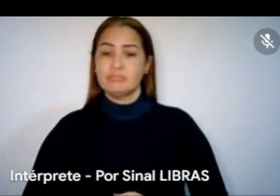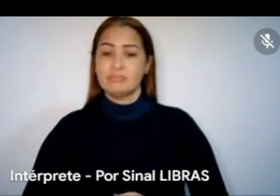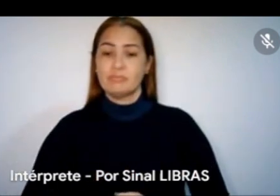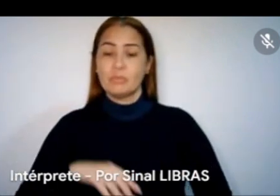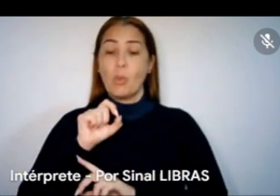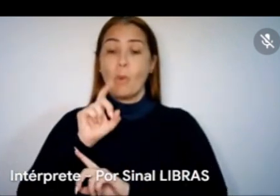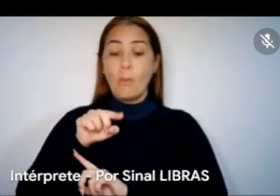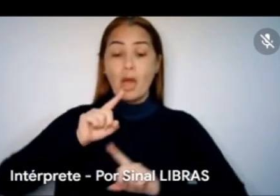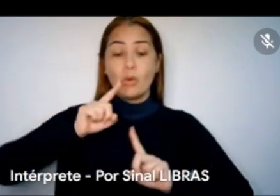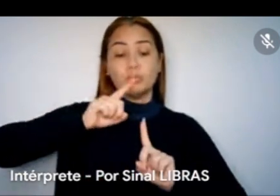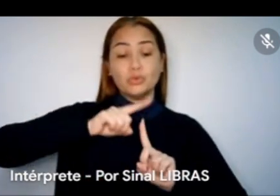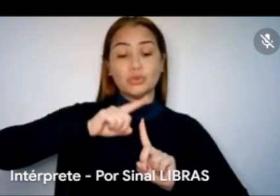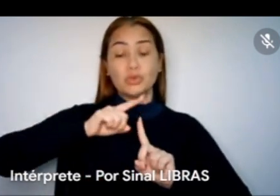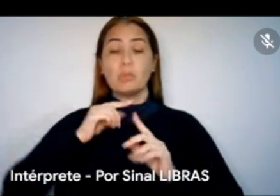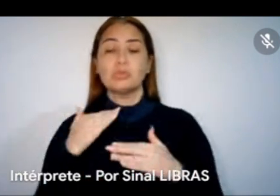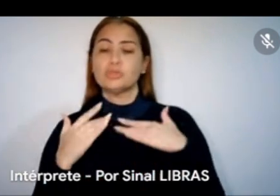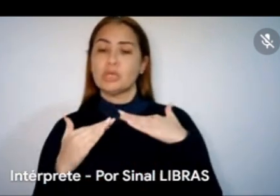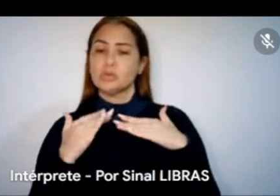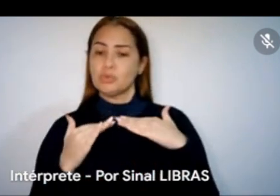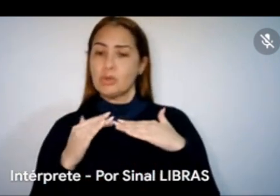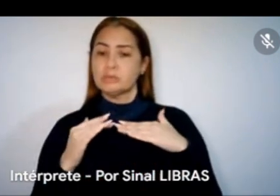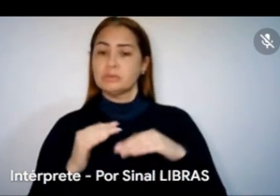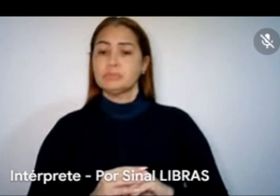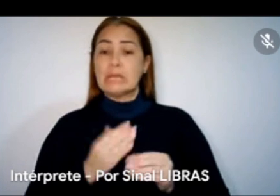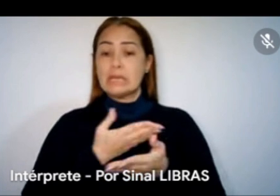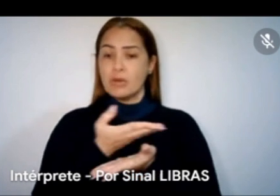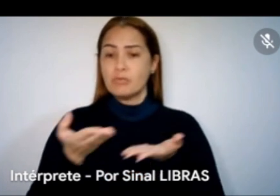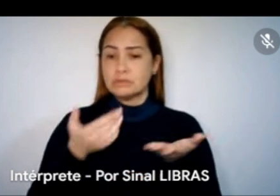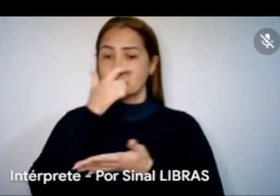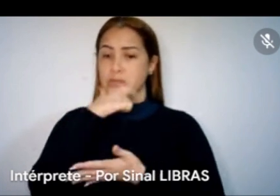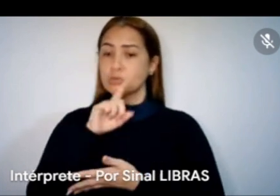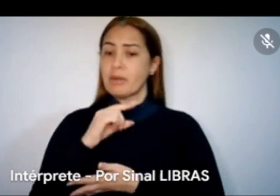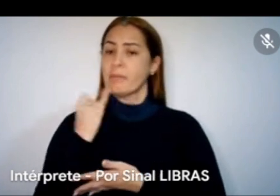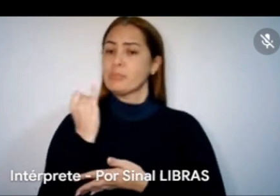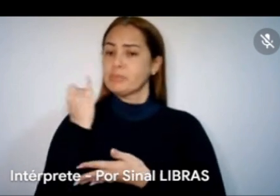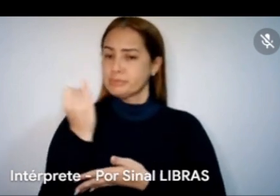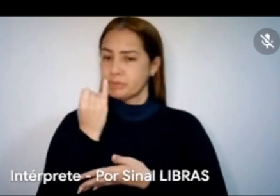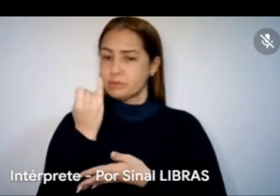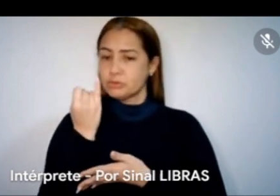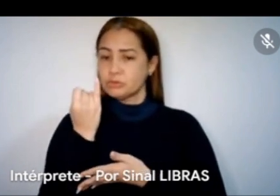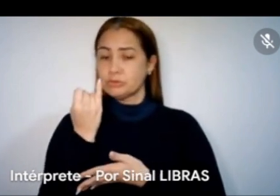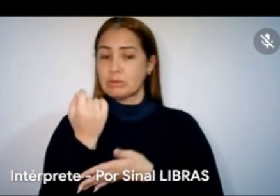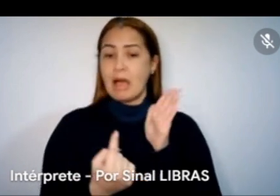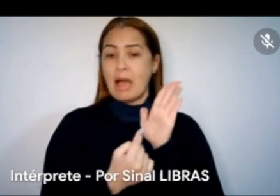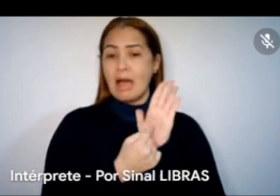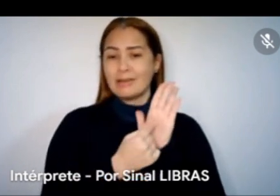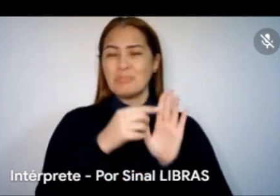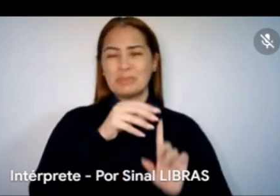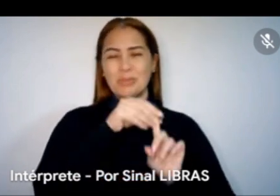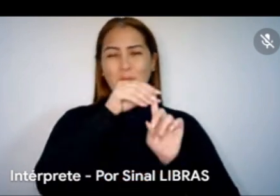os principais tipos de ações que vocês consideram que seja importante aqui especificamente para a música que